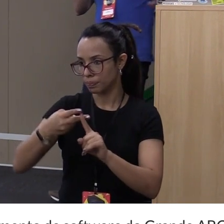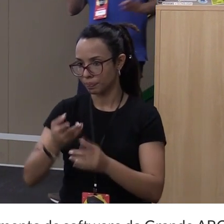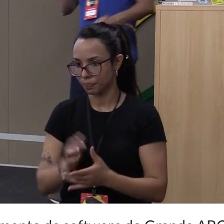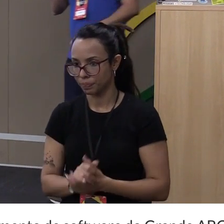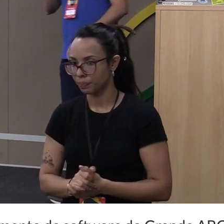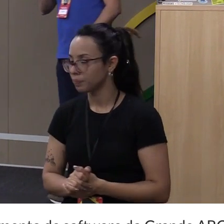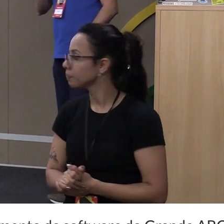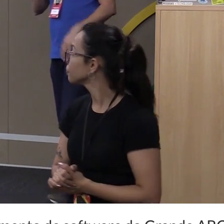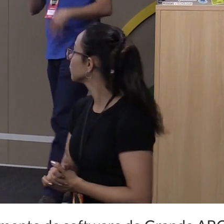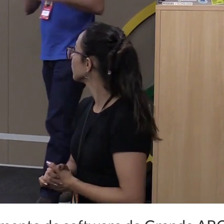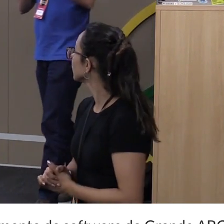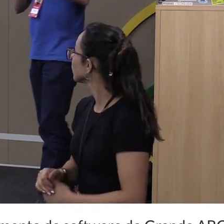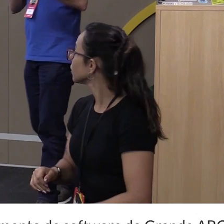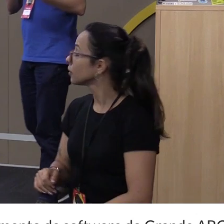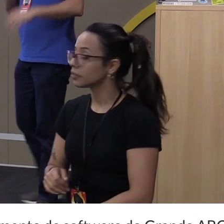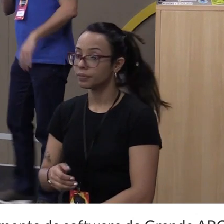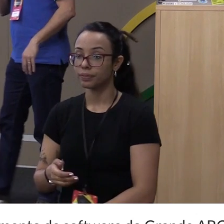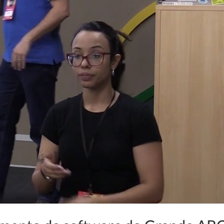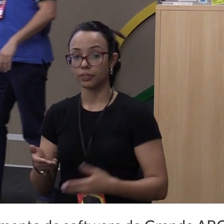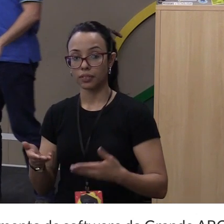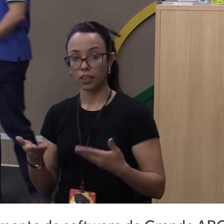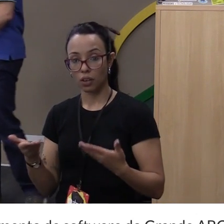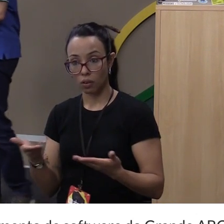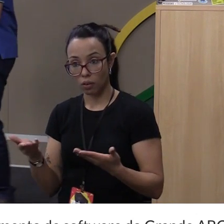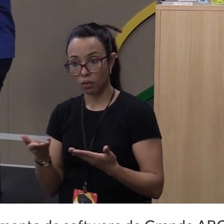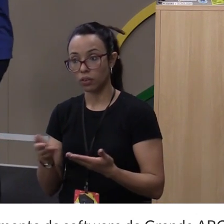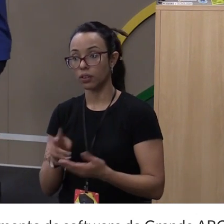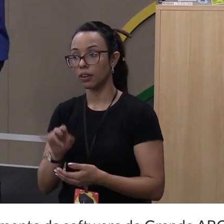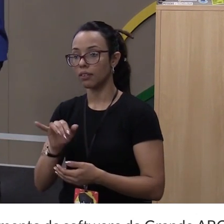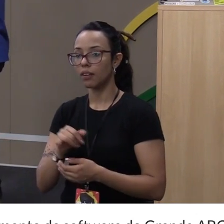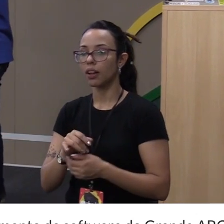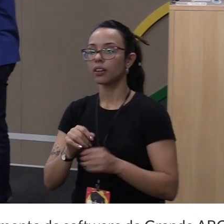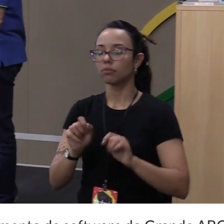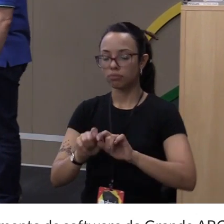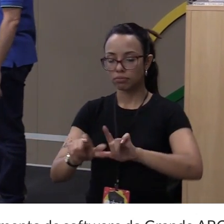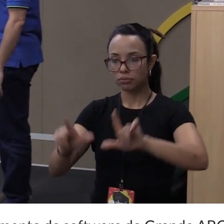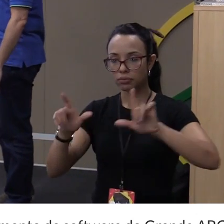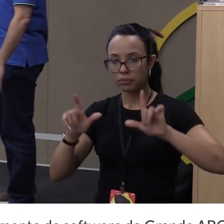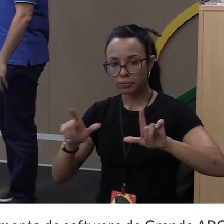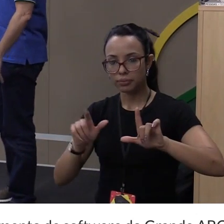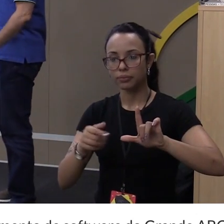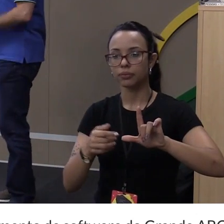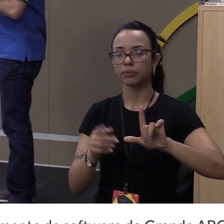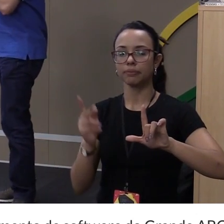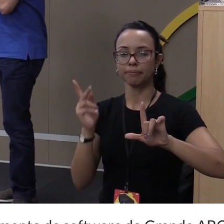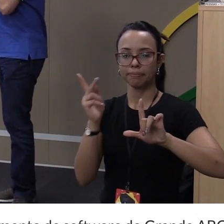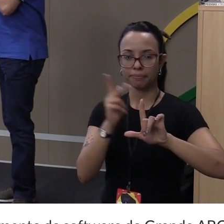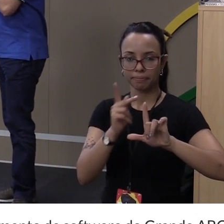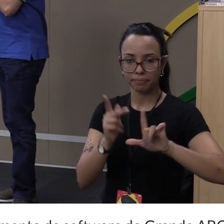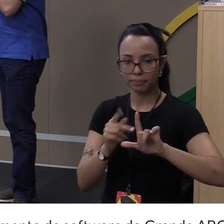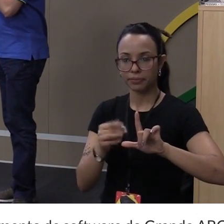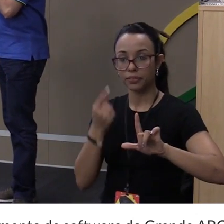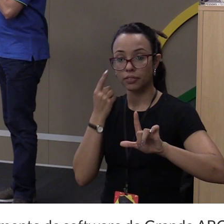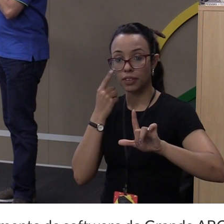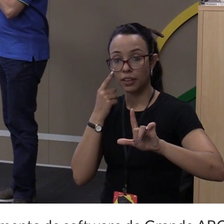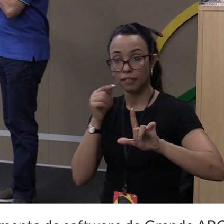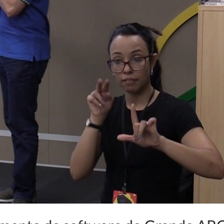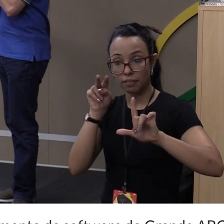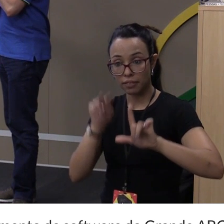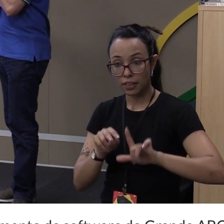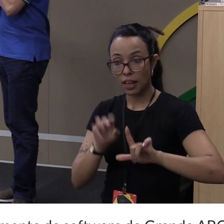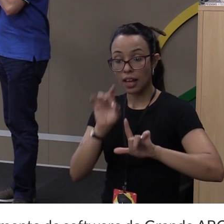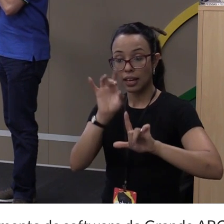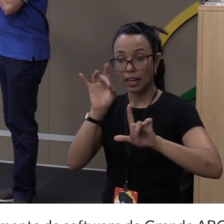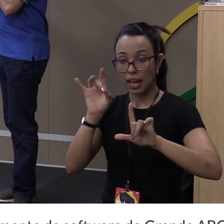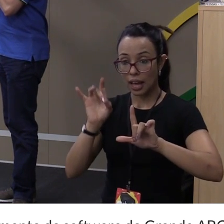Então, a gente vai agora pegar as páginas. Vamos lá para o nosso Developer Tools. Vamos verificar que cada uma